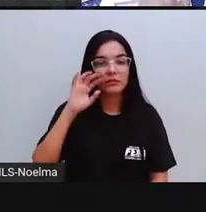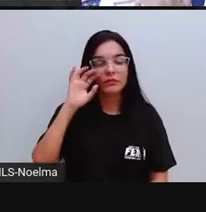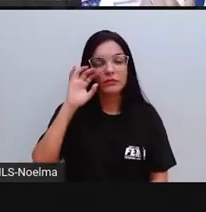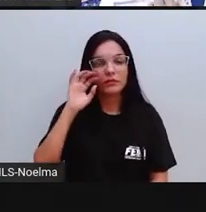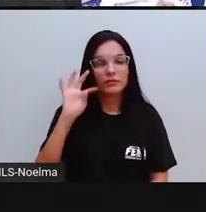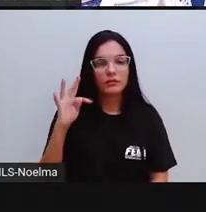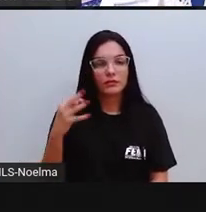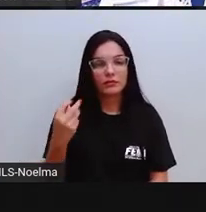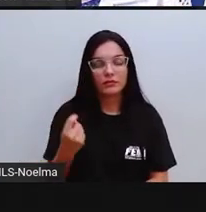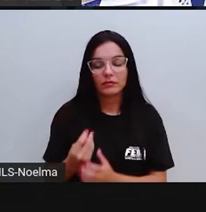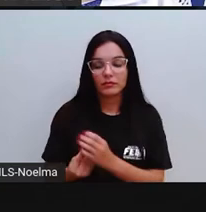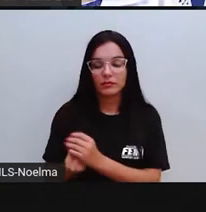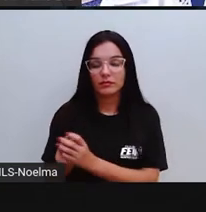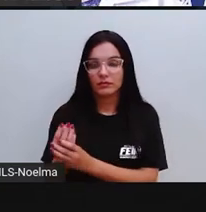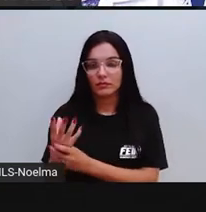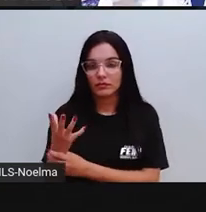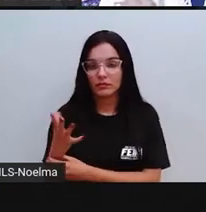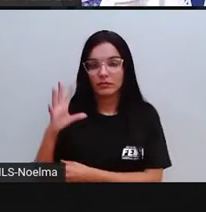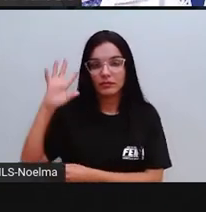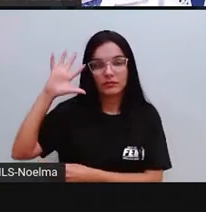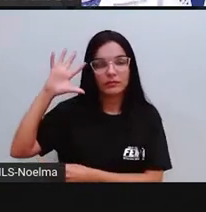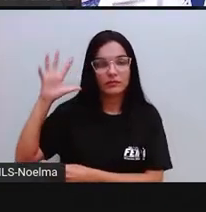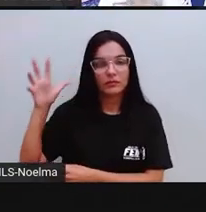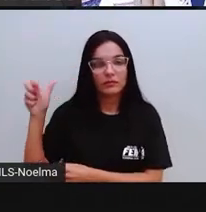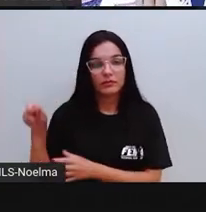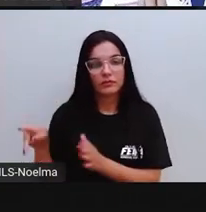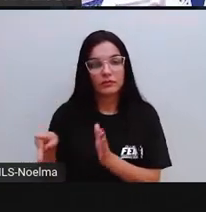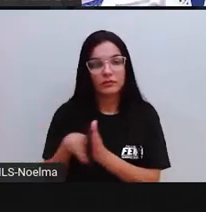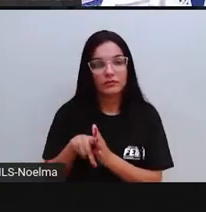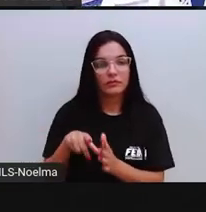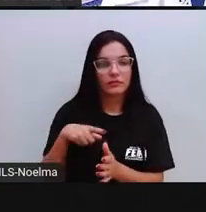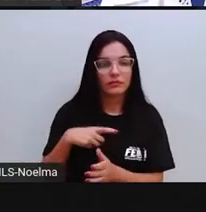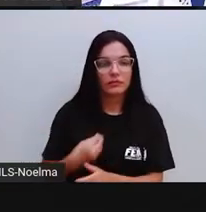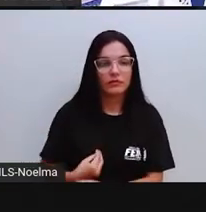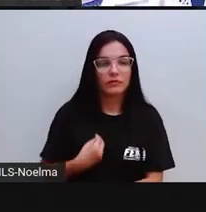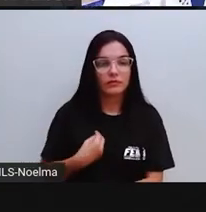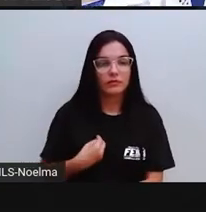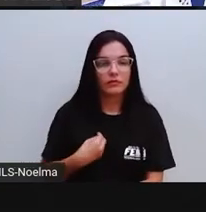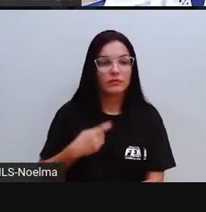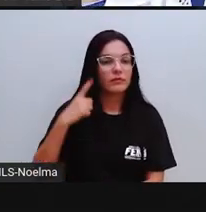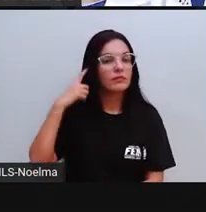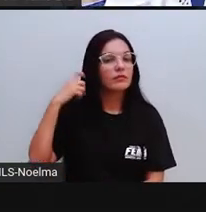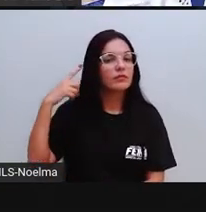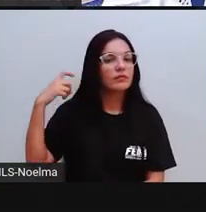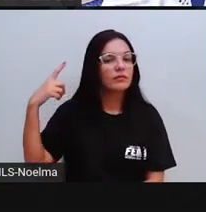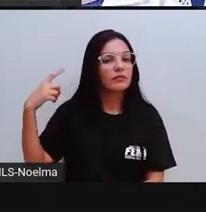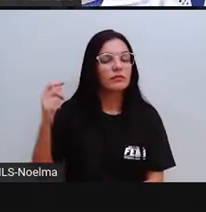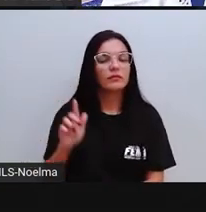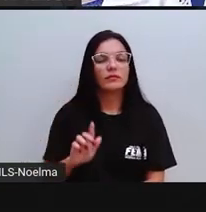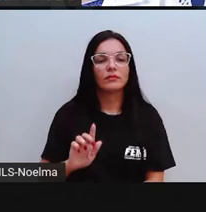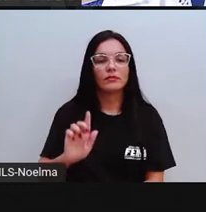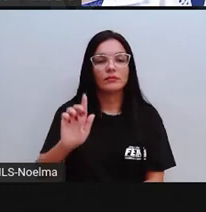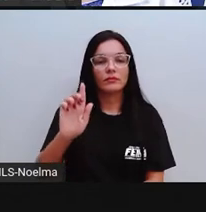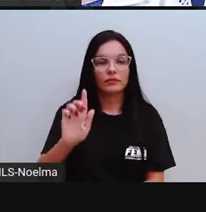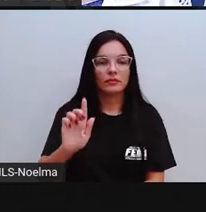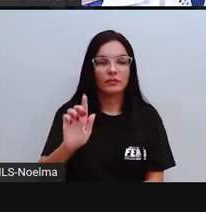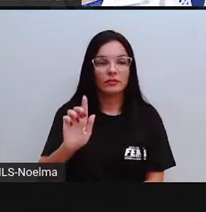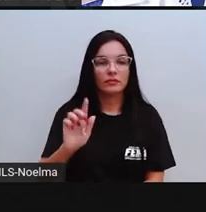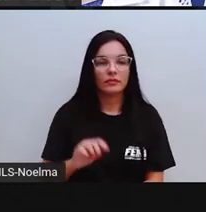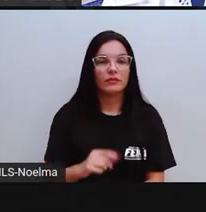palavras de origem africana, que tem aí a presença da letra G com o som de G mesmo, tanga.